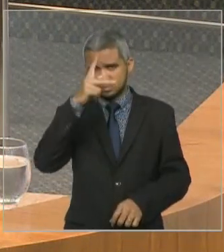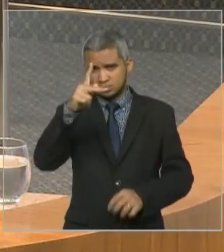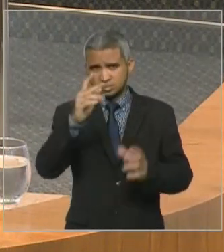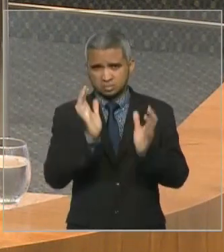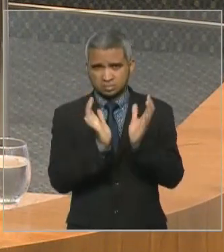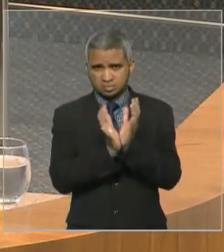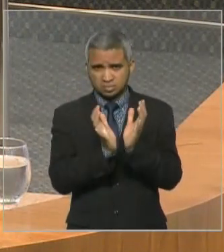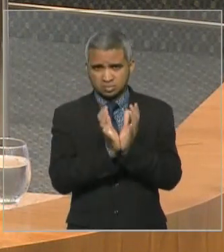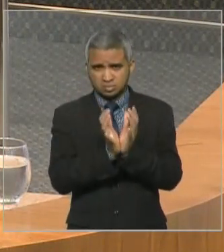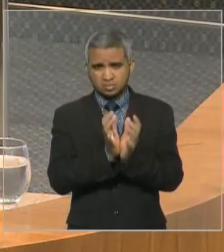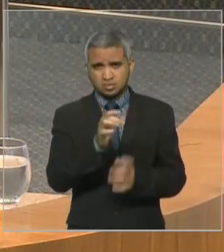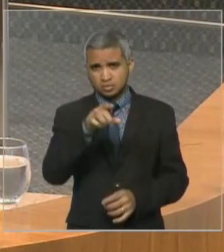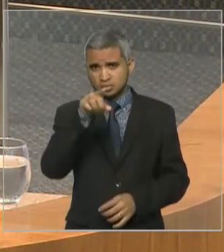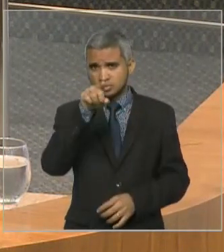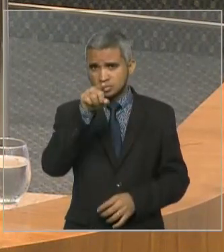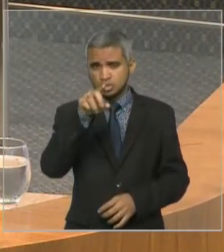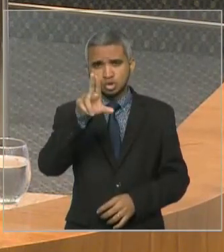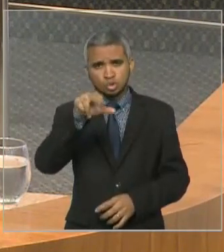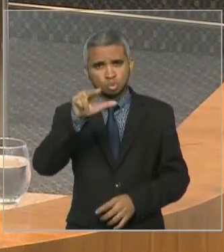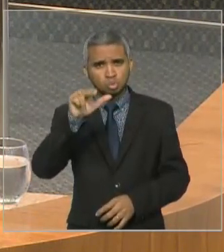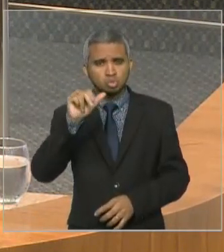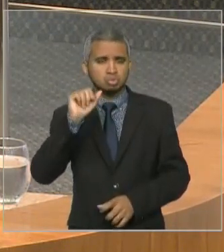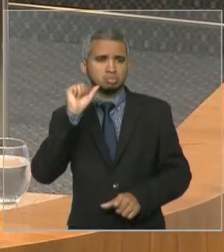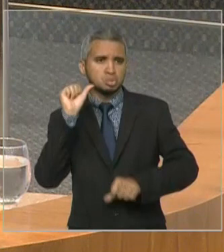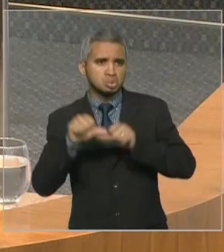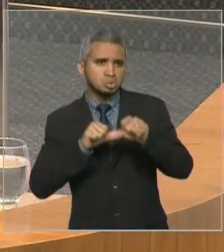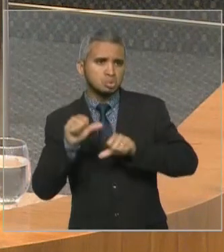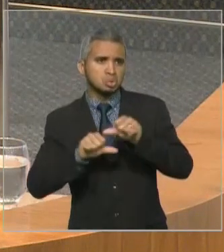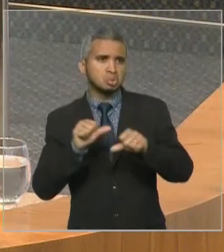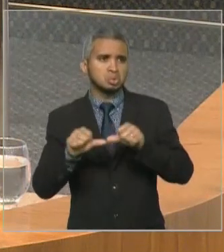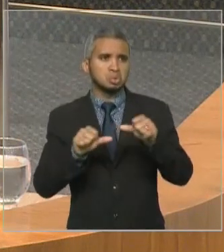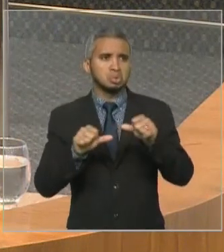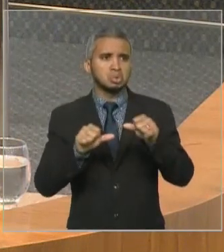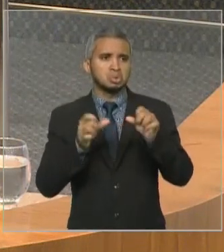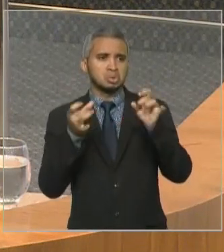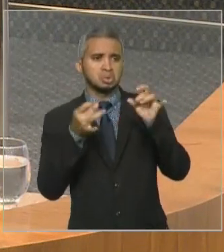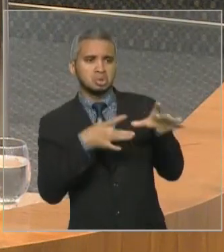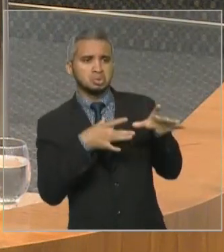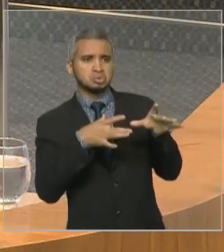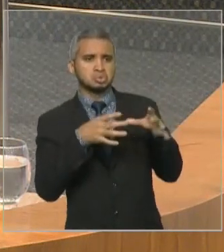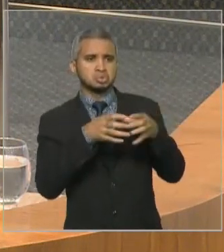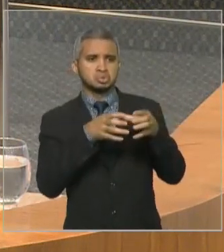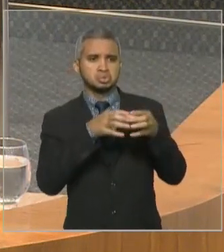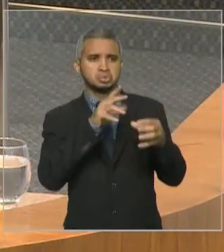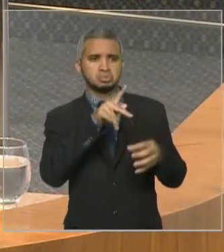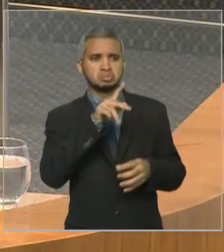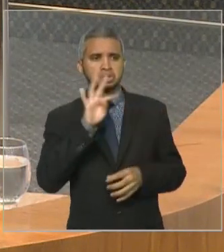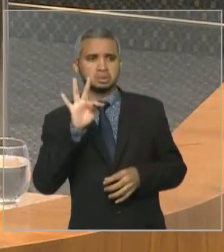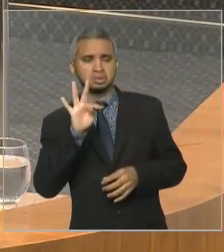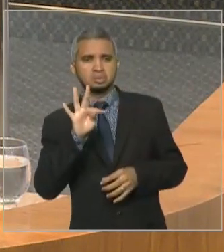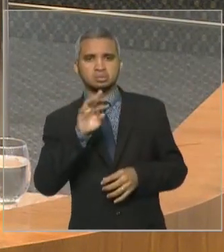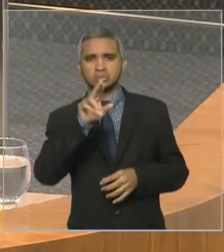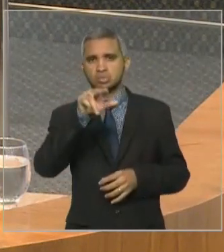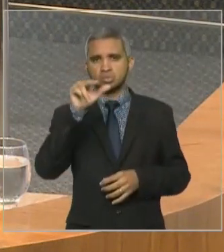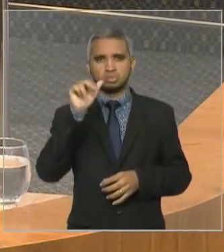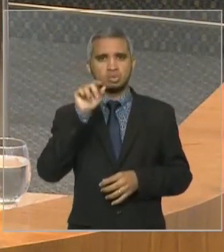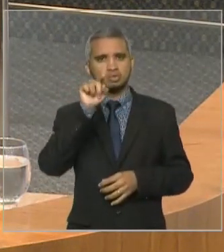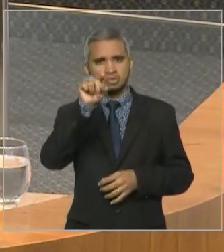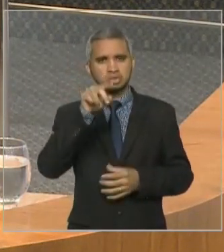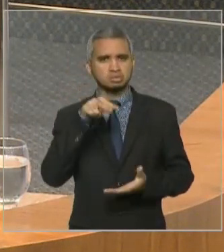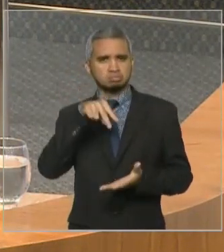em nenhum momento mudou sua posição, se acovardou, muito ao contrário, foi para o bom debate,